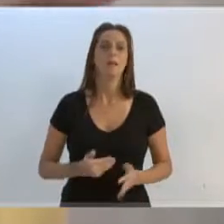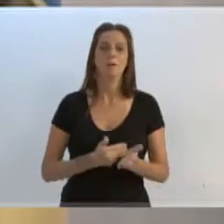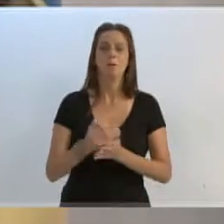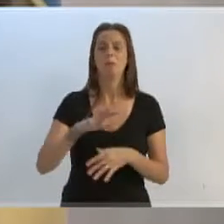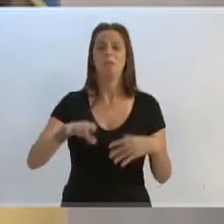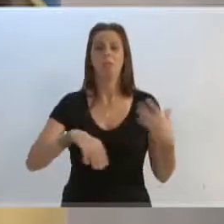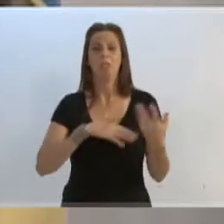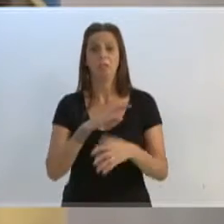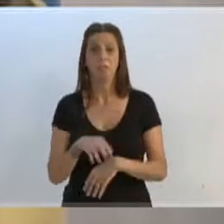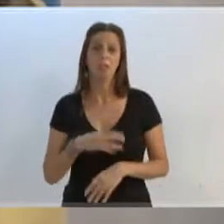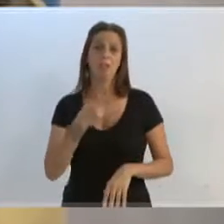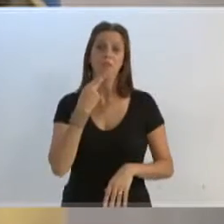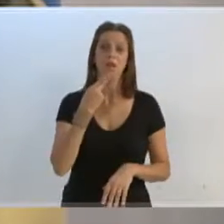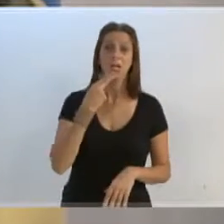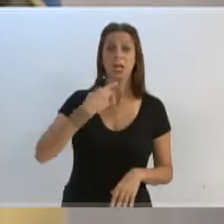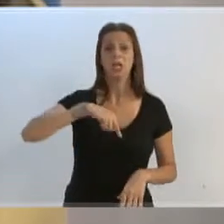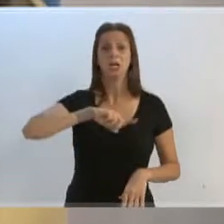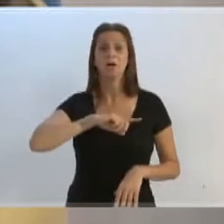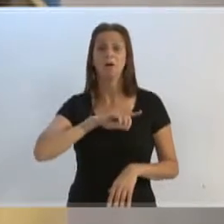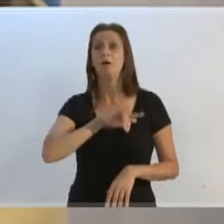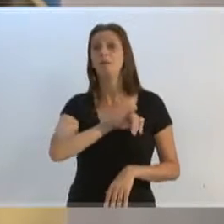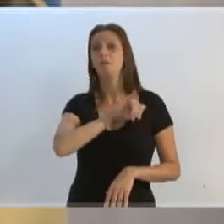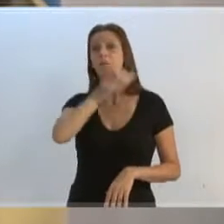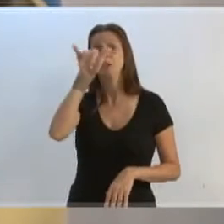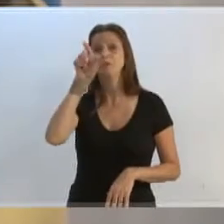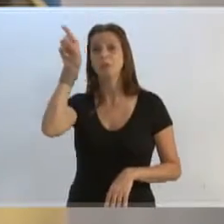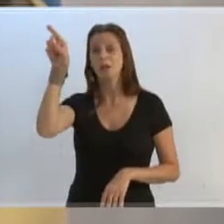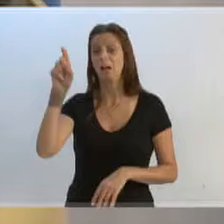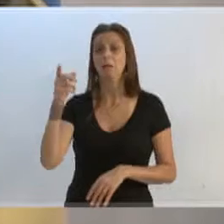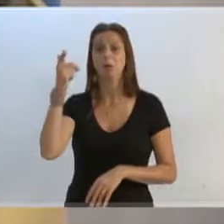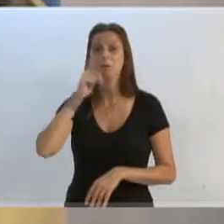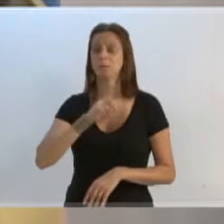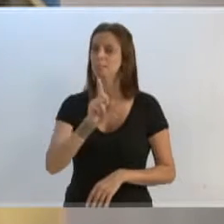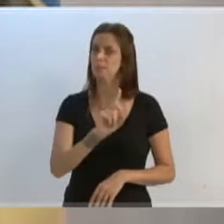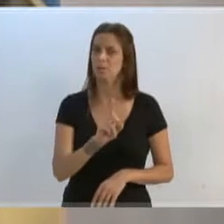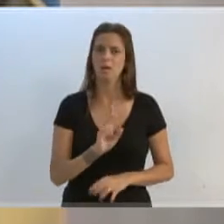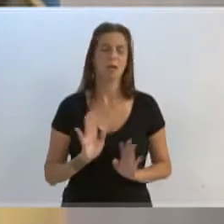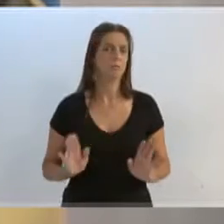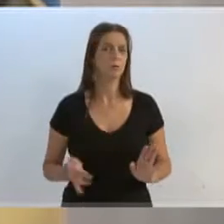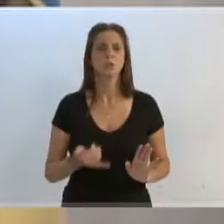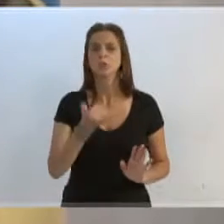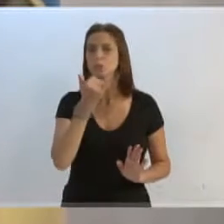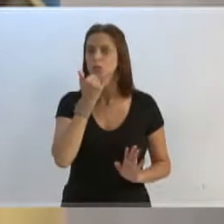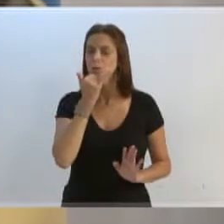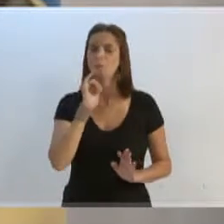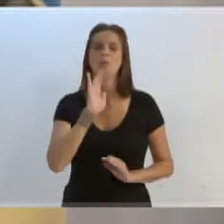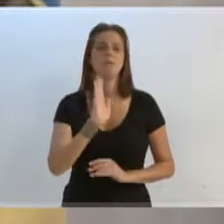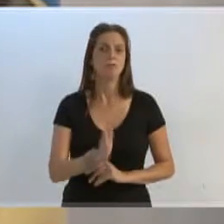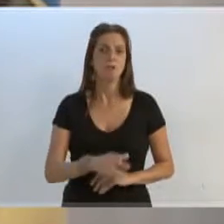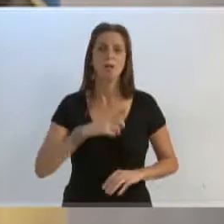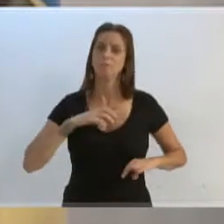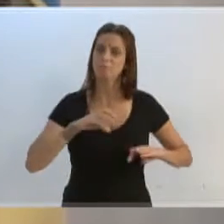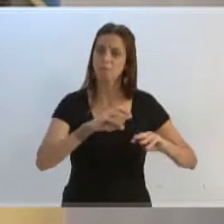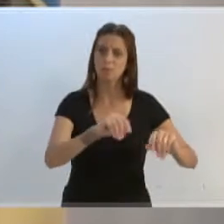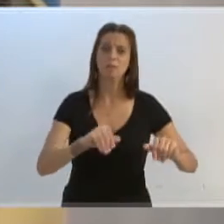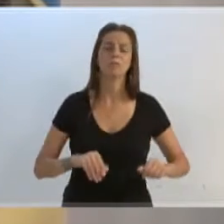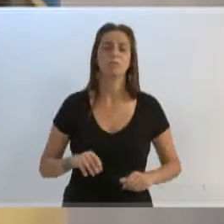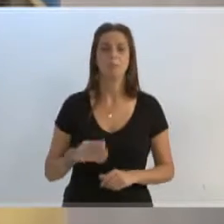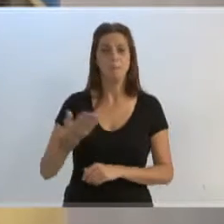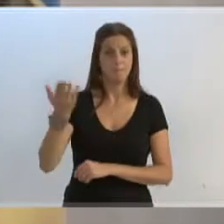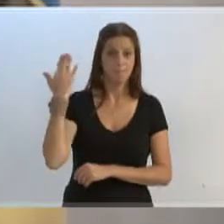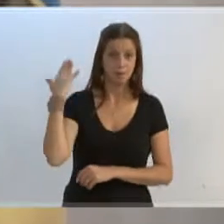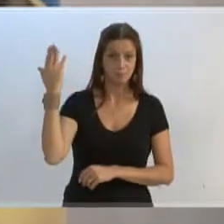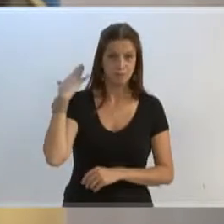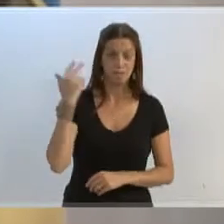vamos viajar, vamos atrasar de recursos, só libera o que já está pronto. Aquele terreno foi uma grande conquista, na época do prefeito